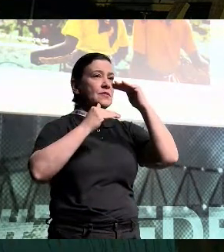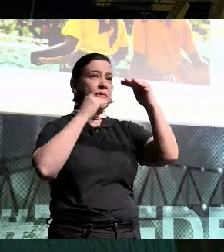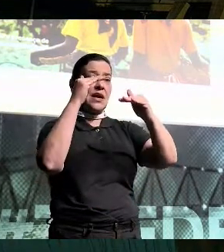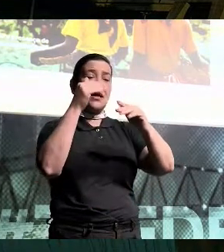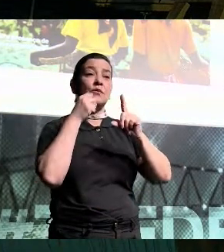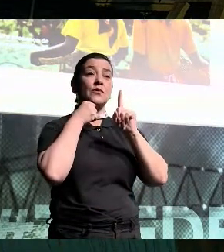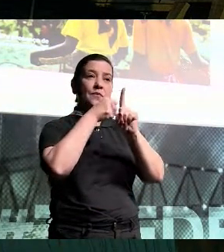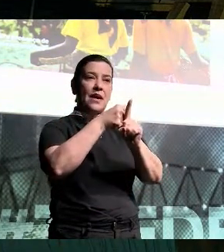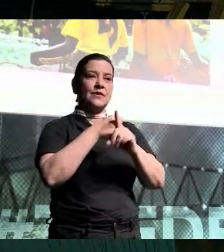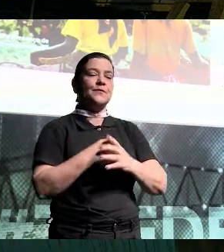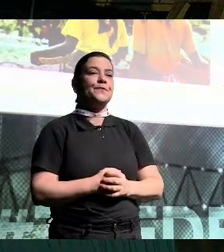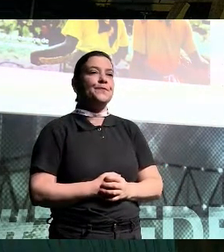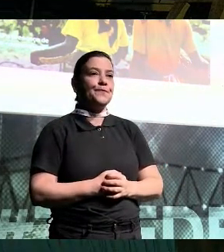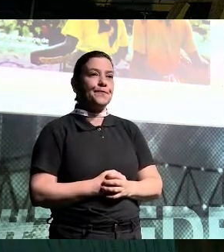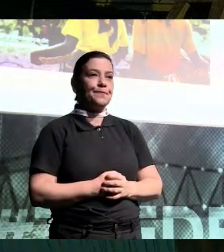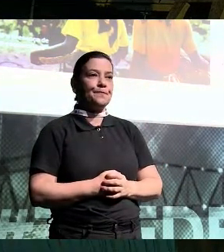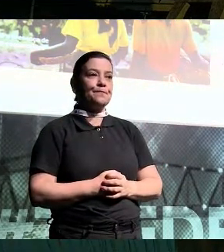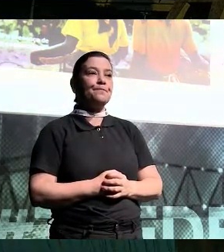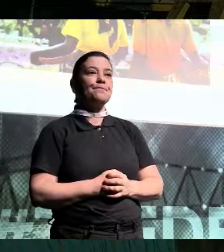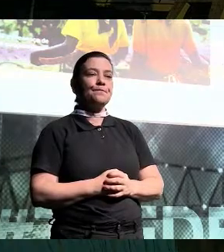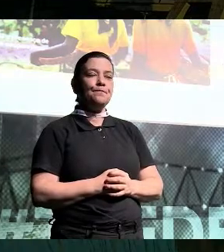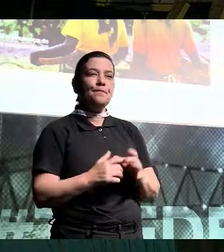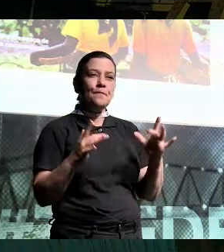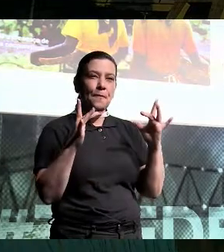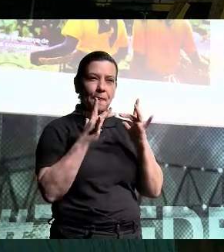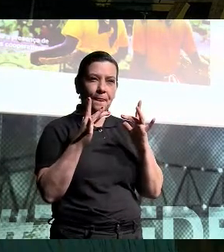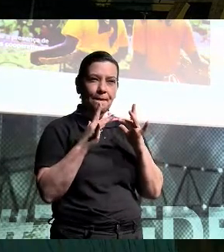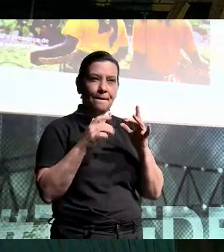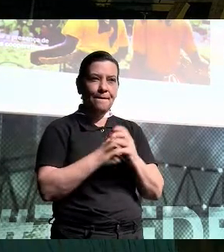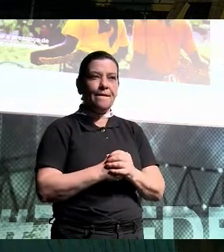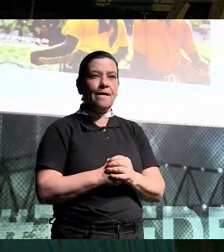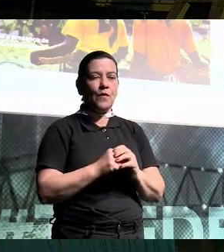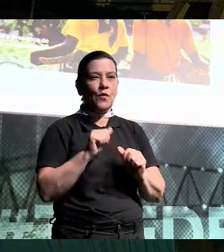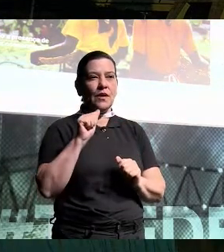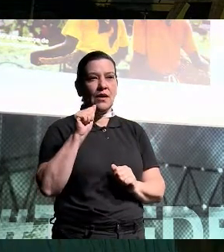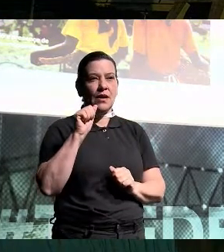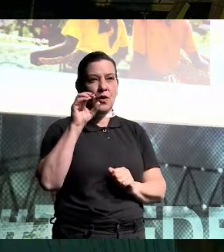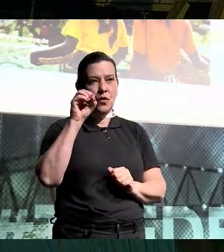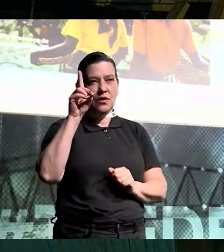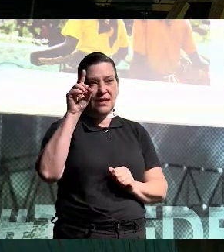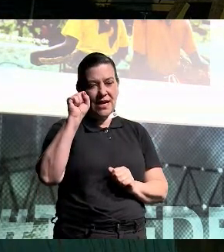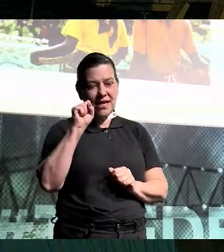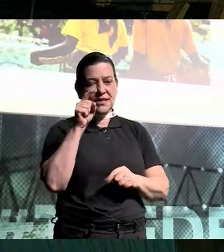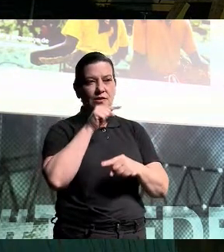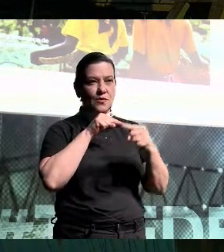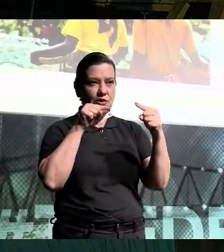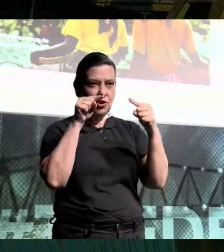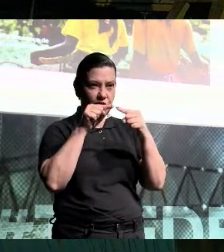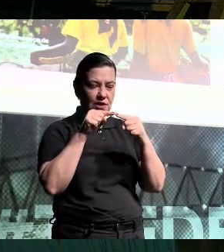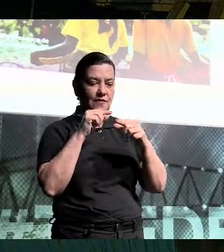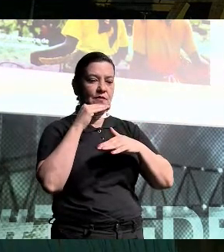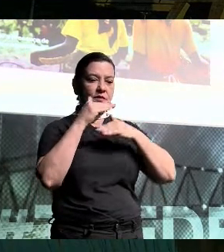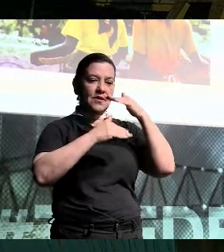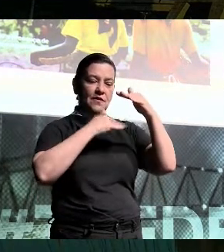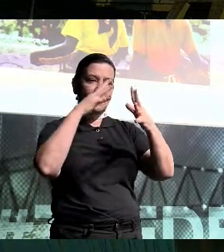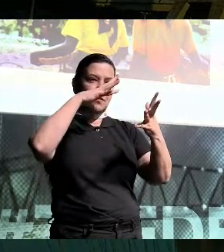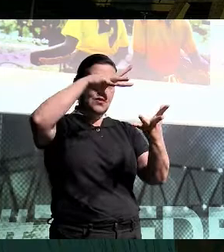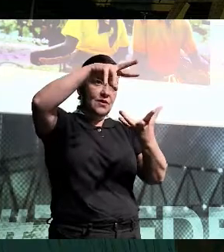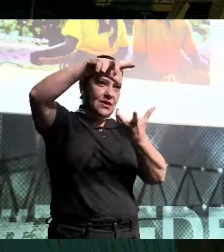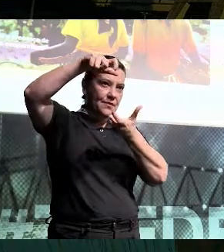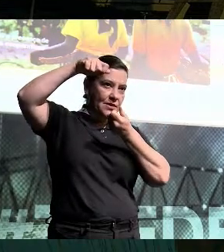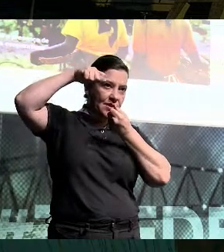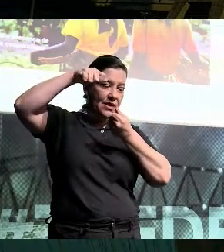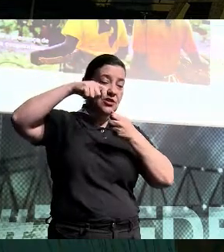impacto. Bom, aqui a gente conectou com ODSs. Lembra os ODSs? Objetivos pelo Desenvolvimento Sustentável?